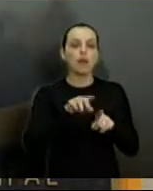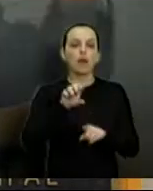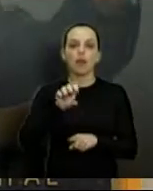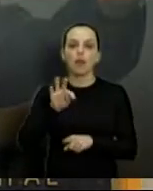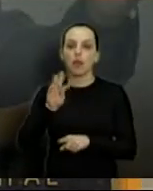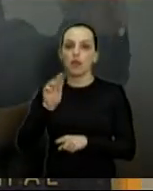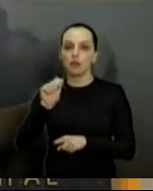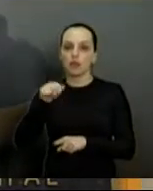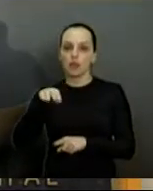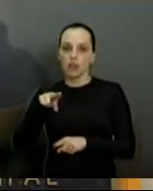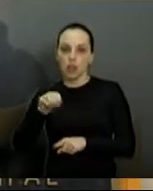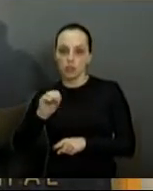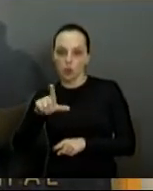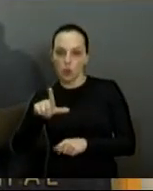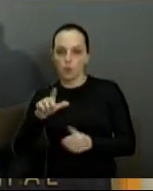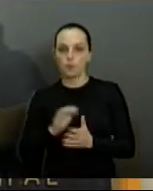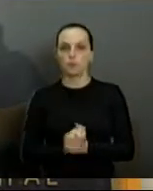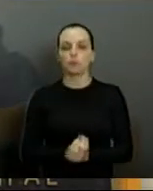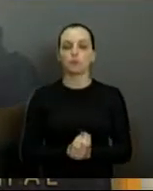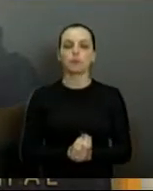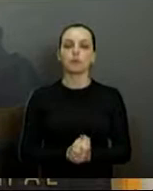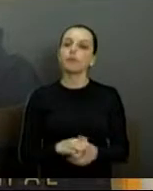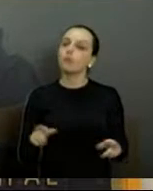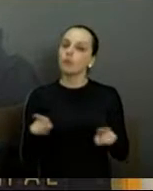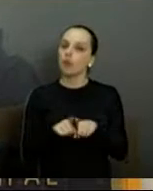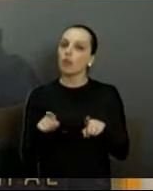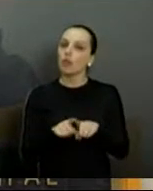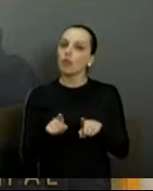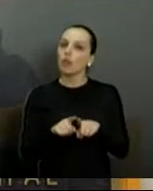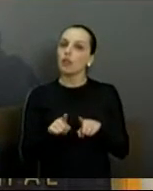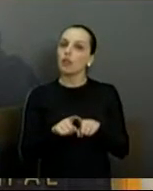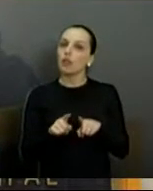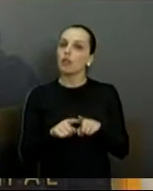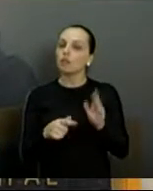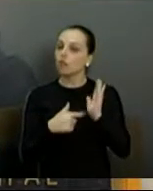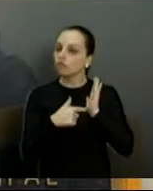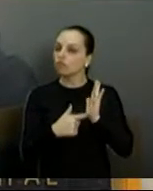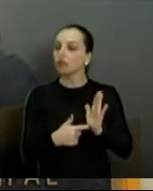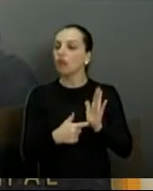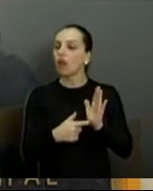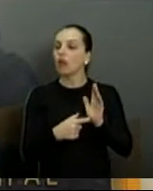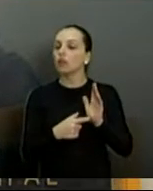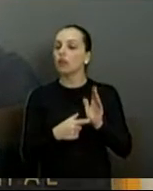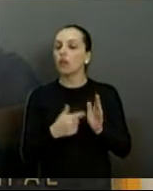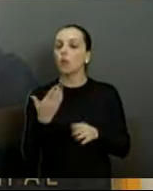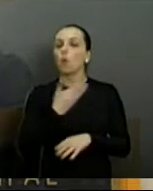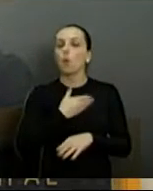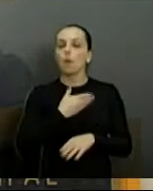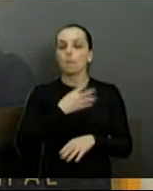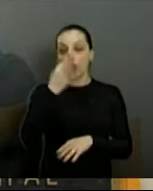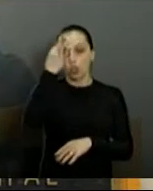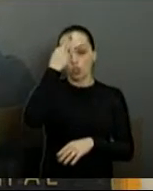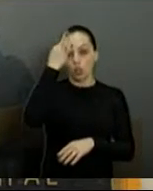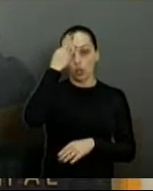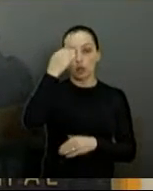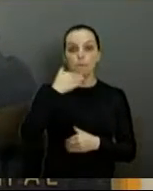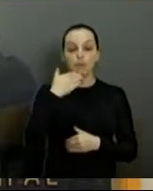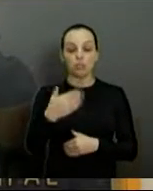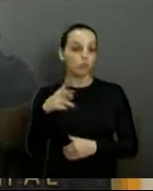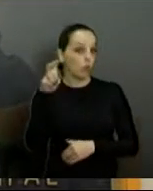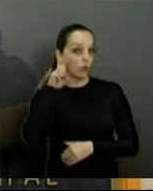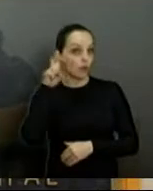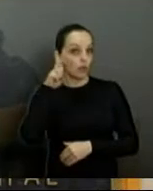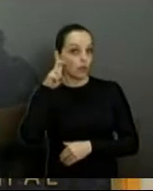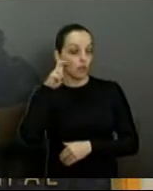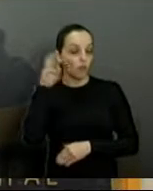tenho que falar, quero fazer um registro que o meu amigo Toninho do Mel pediu quinta-feira às 17 horas